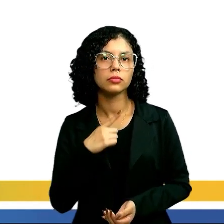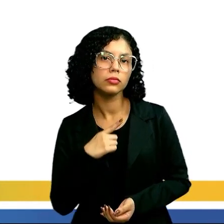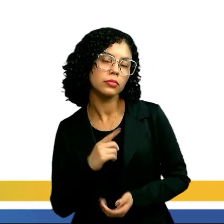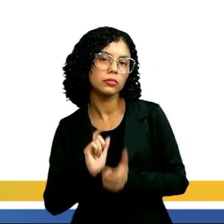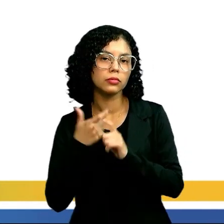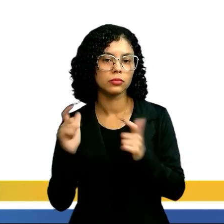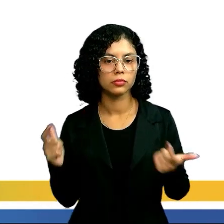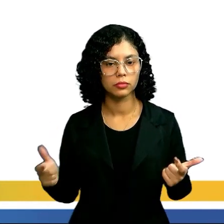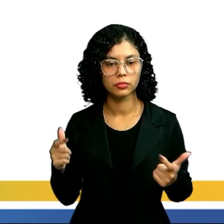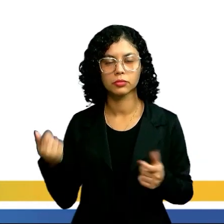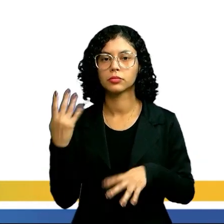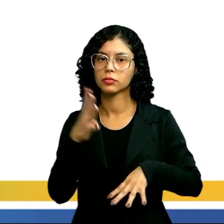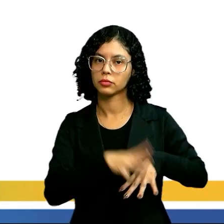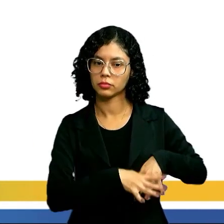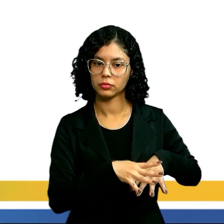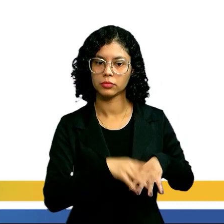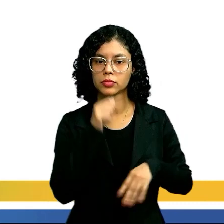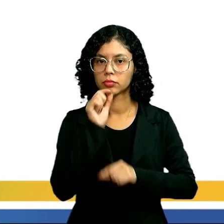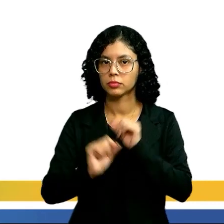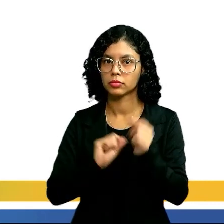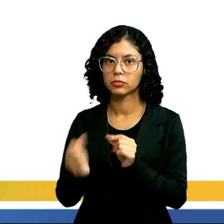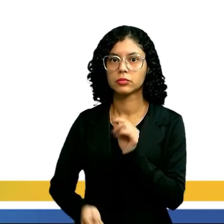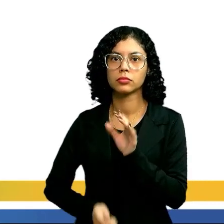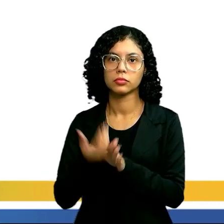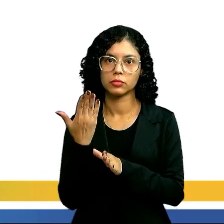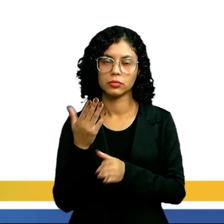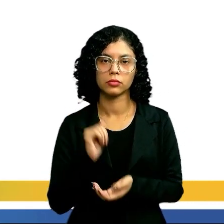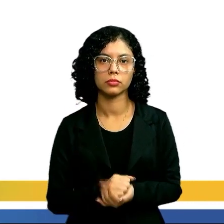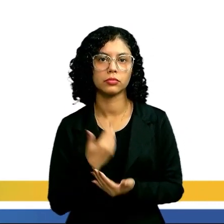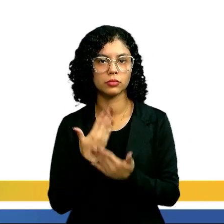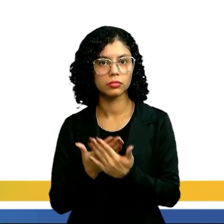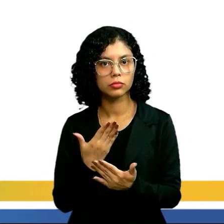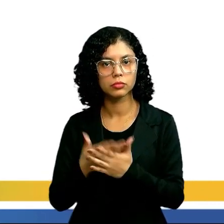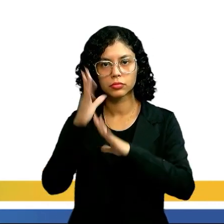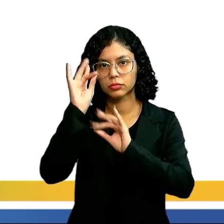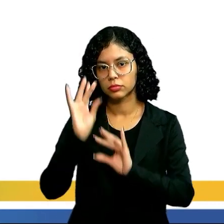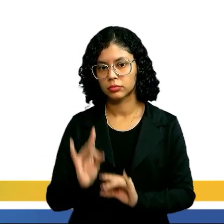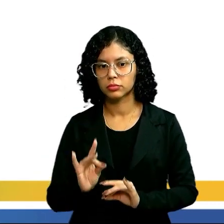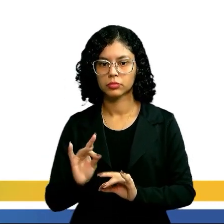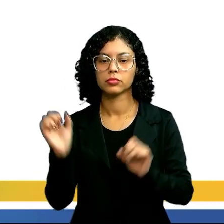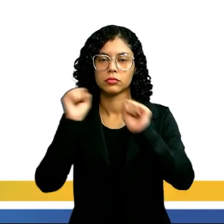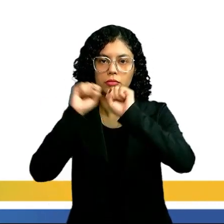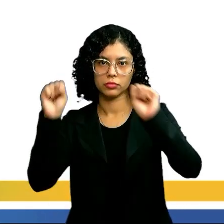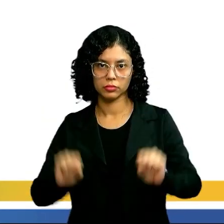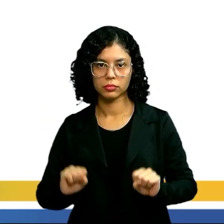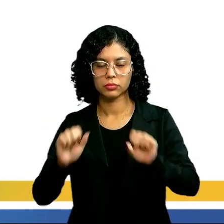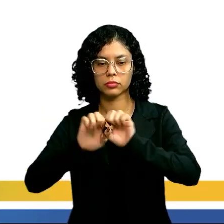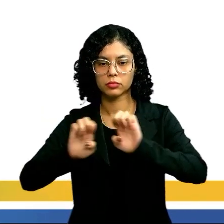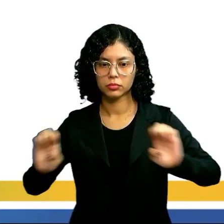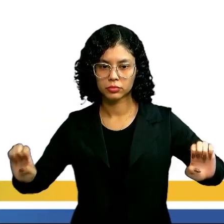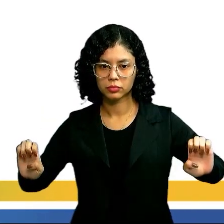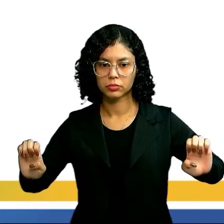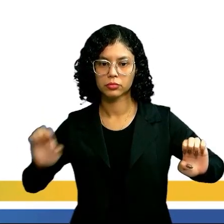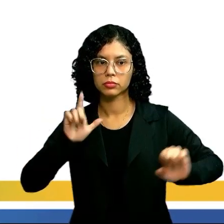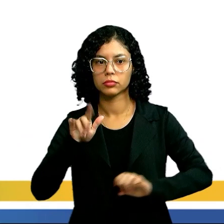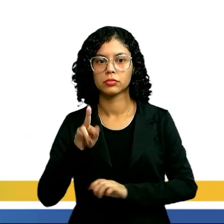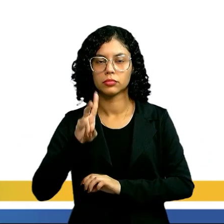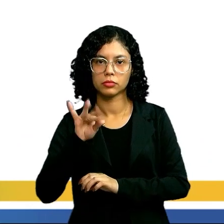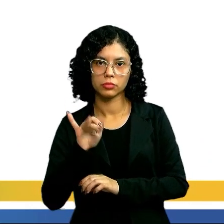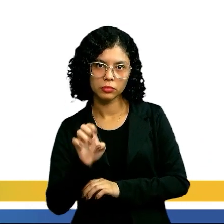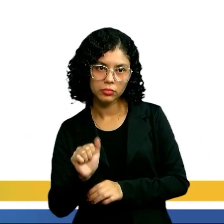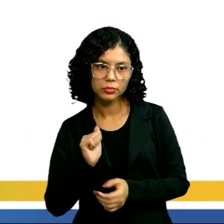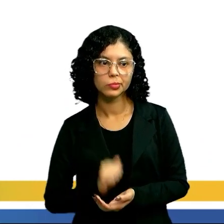um ramo da matemática que surgiu do estudo detalhado de sistemas de equações lineares,